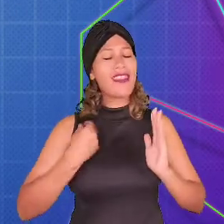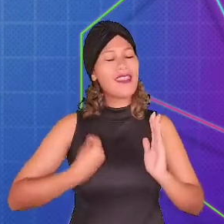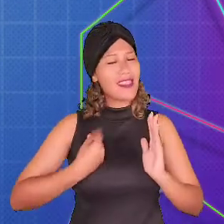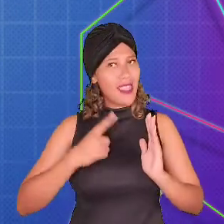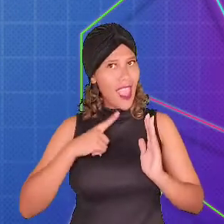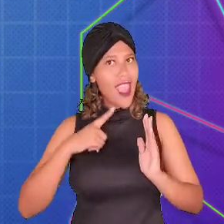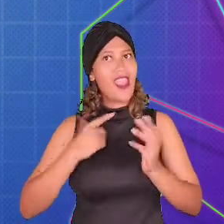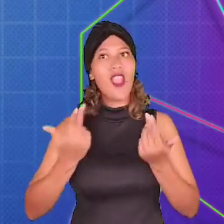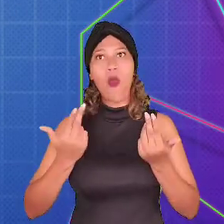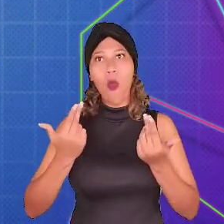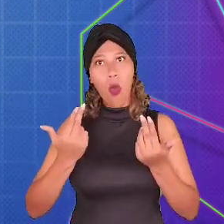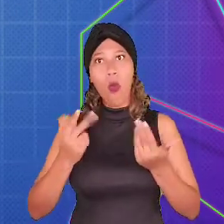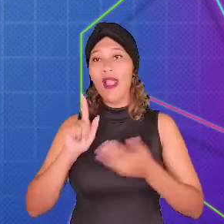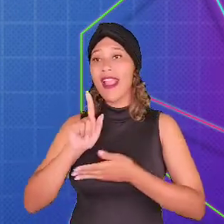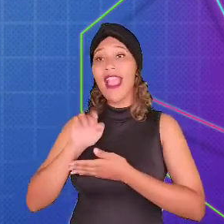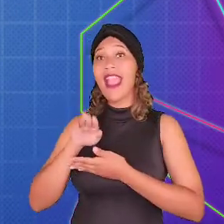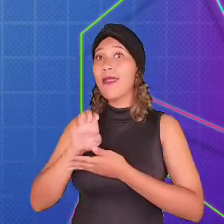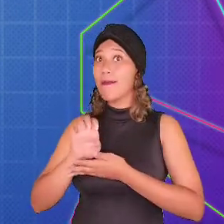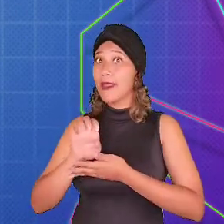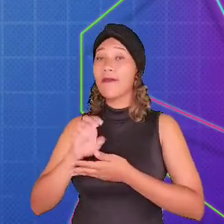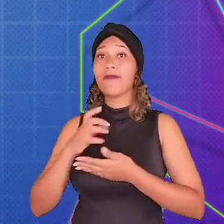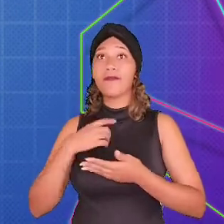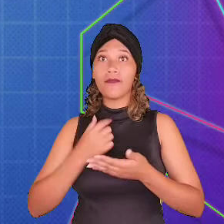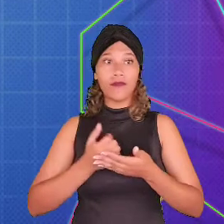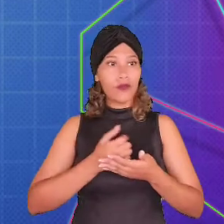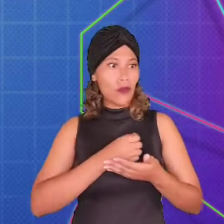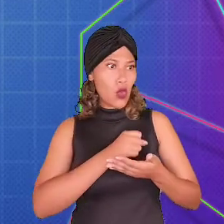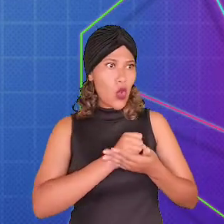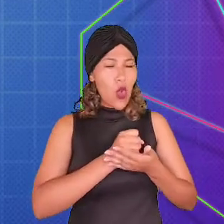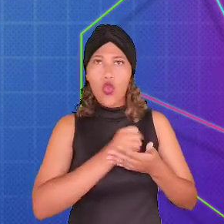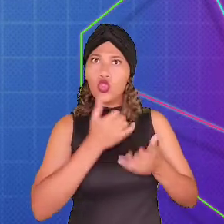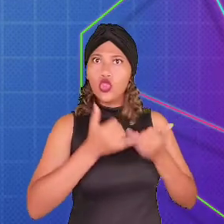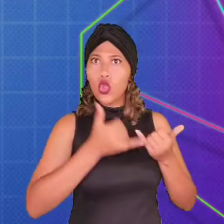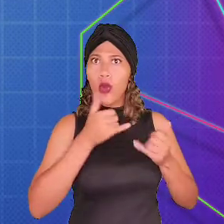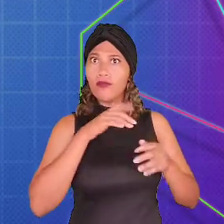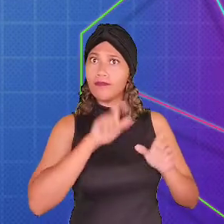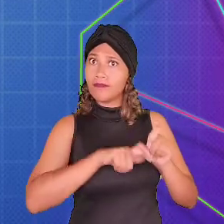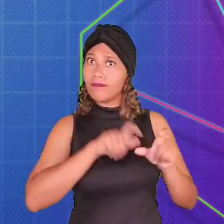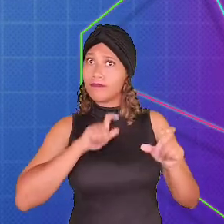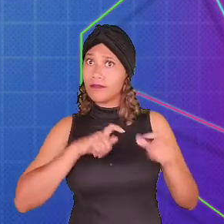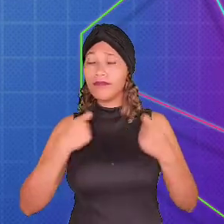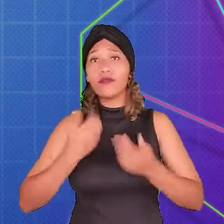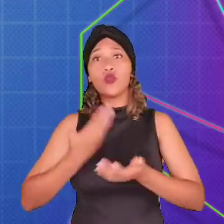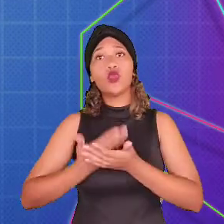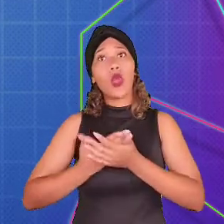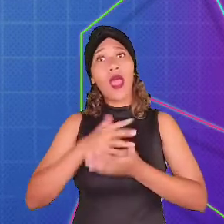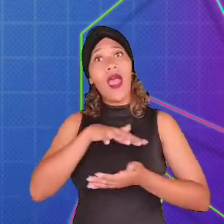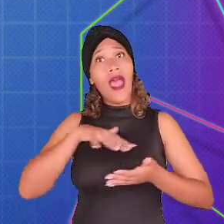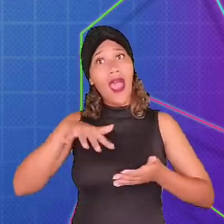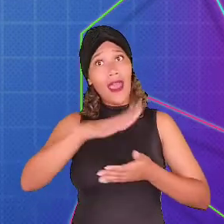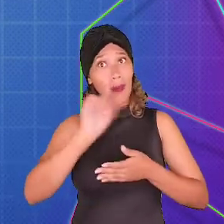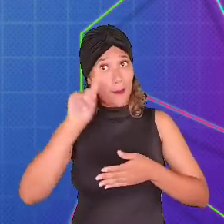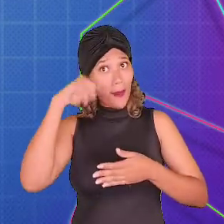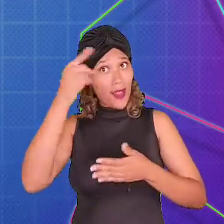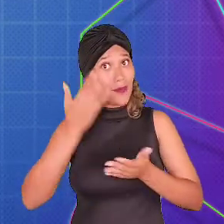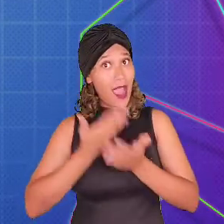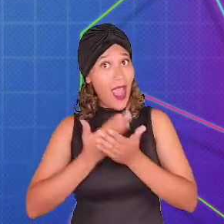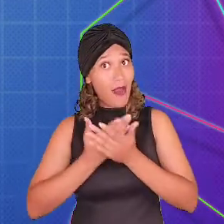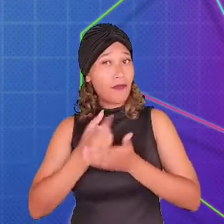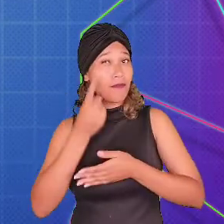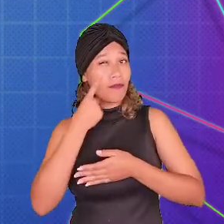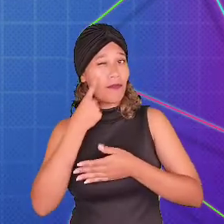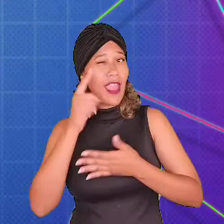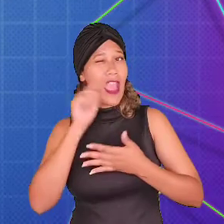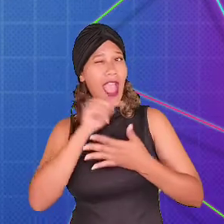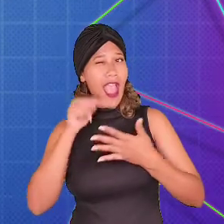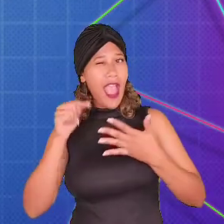games. Por isso, para criar um jogo independente, a gente precisa estudar algumas áreas. Na próxima aula, nós vamos ver cada uma de